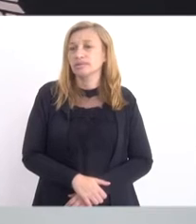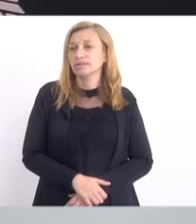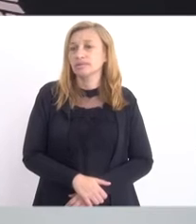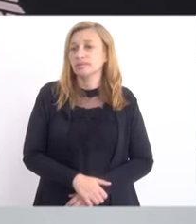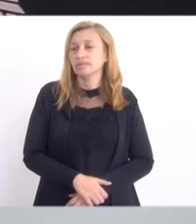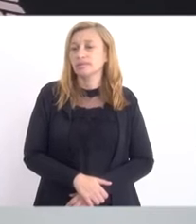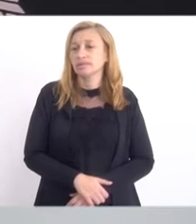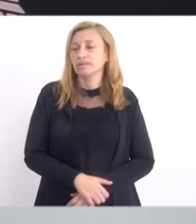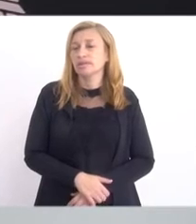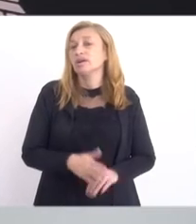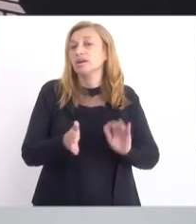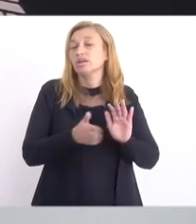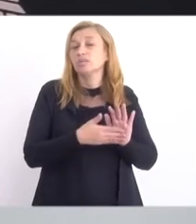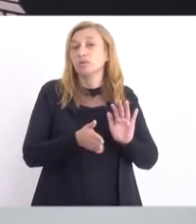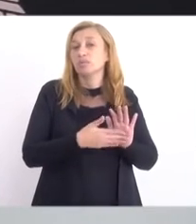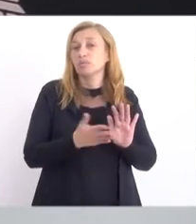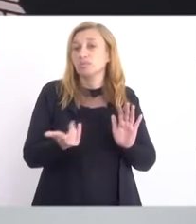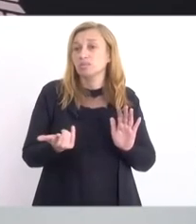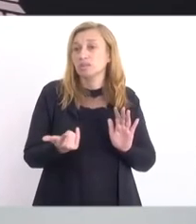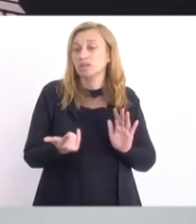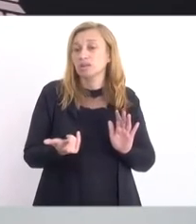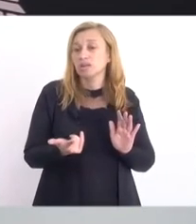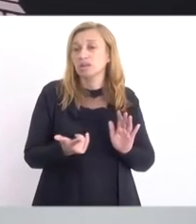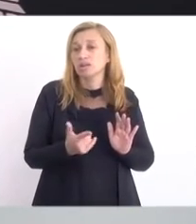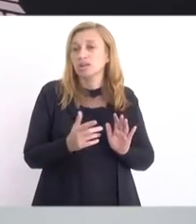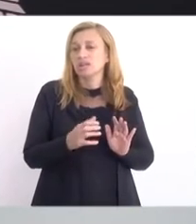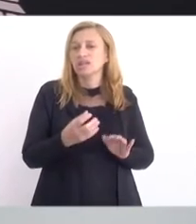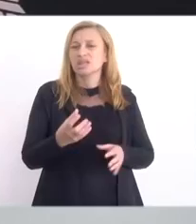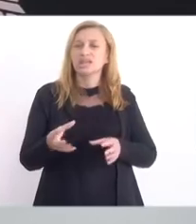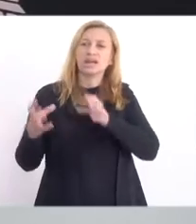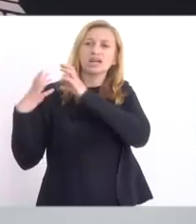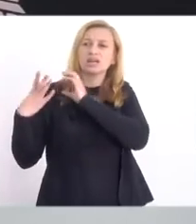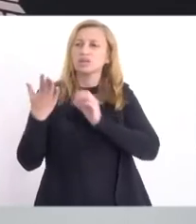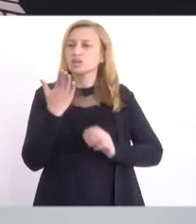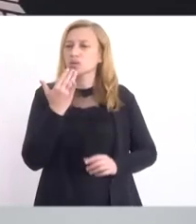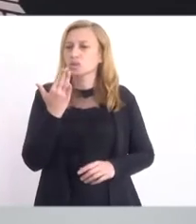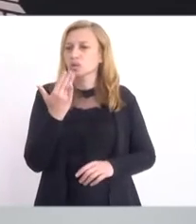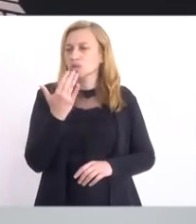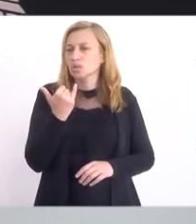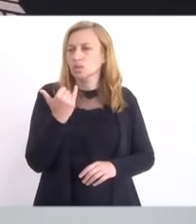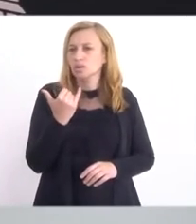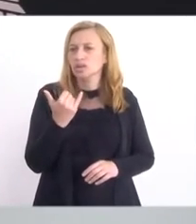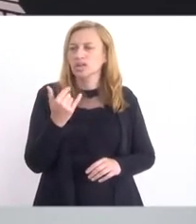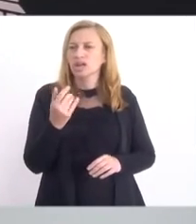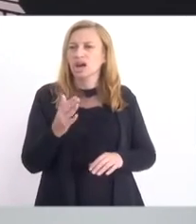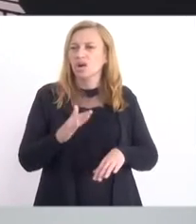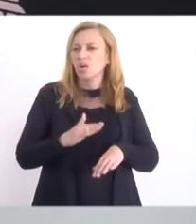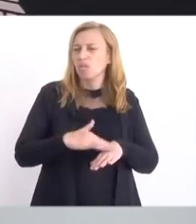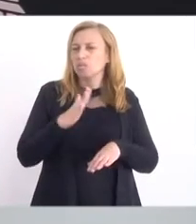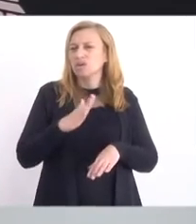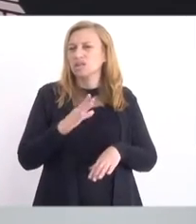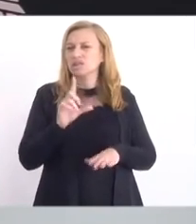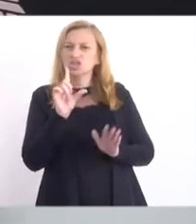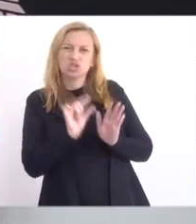Ainda propõe aumento de alíquota da cesta básica, diminui a da arma, ou